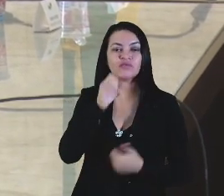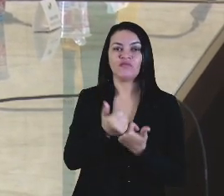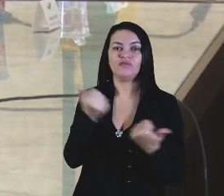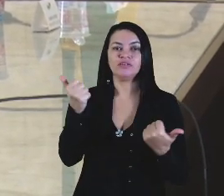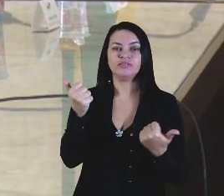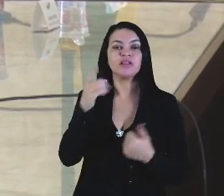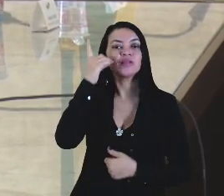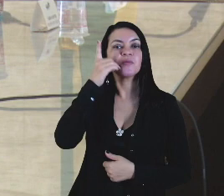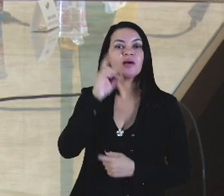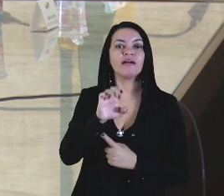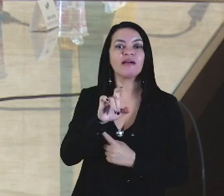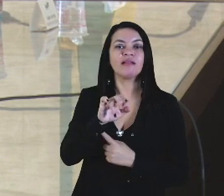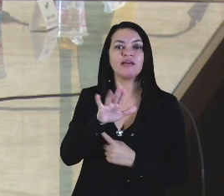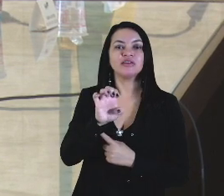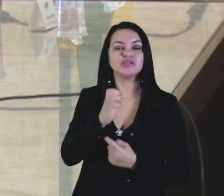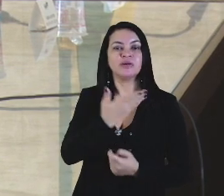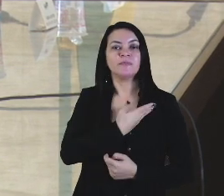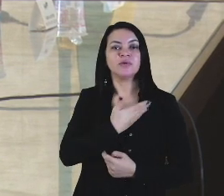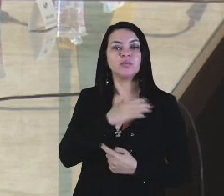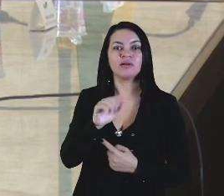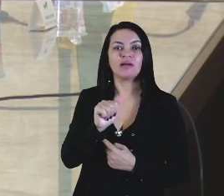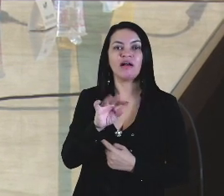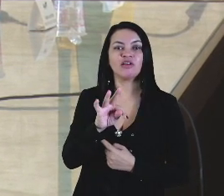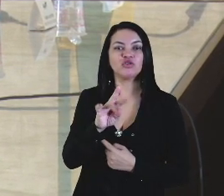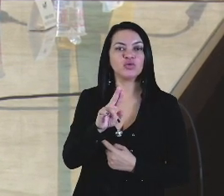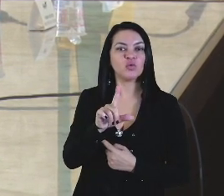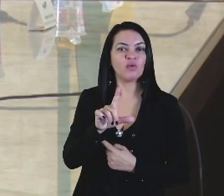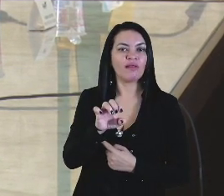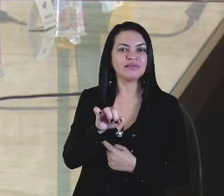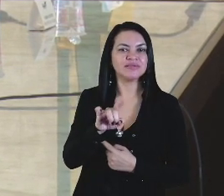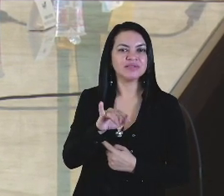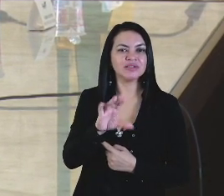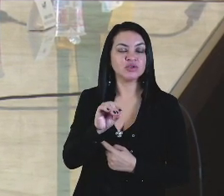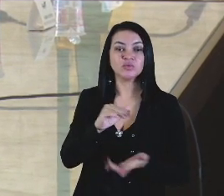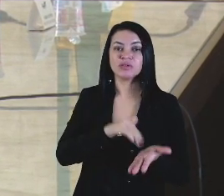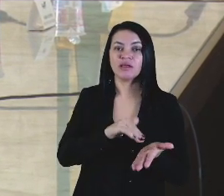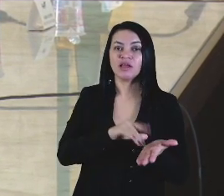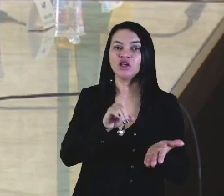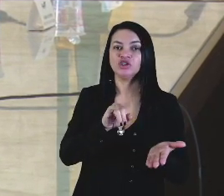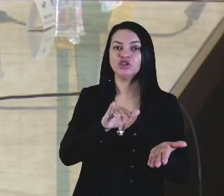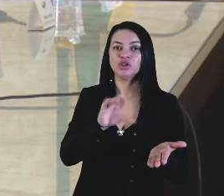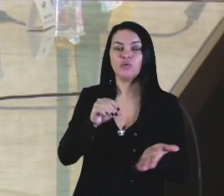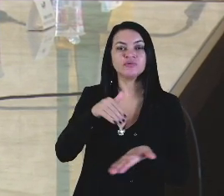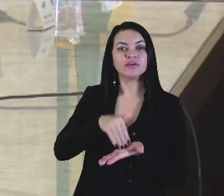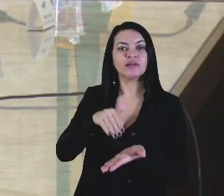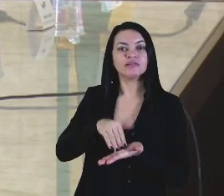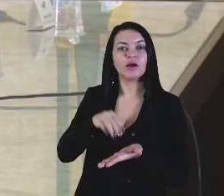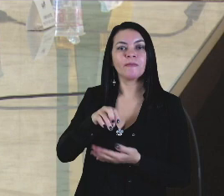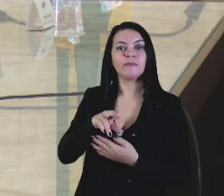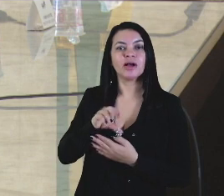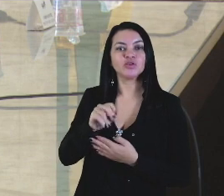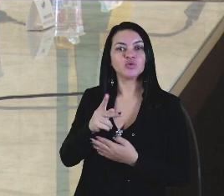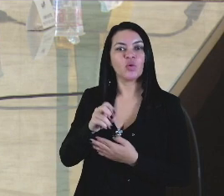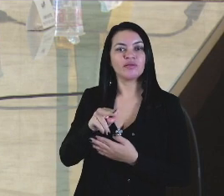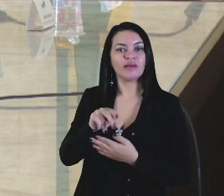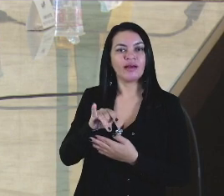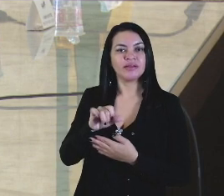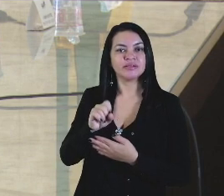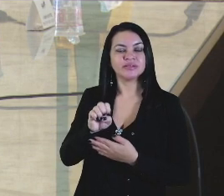Cleide, amigo Cato Lezinho, secretário Diego, secretário Marcionais, secretário